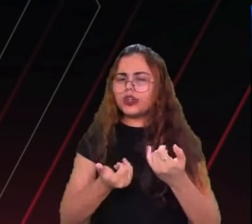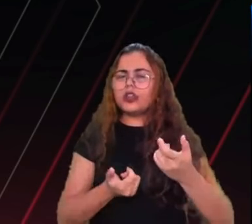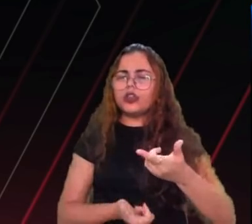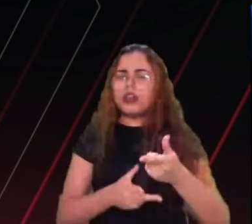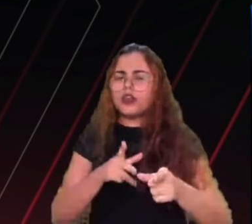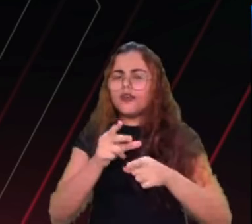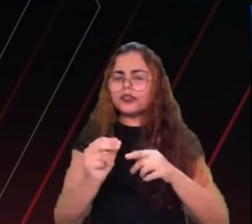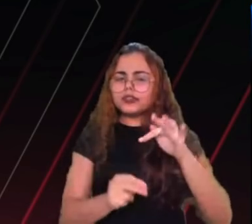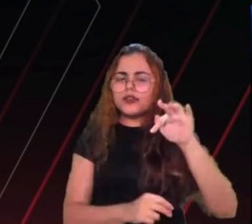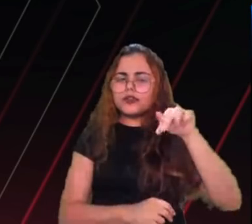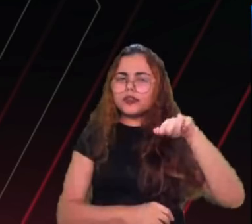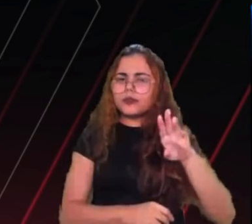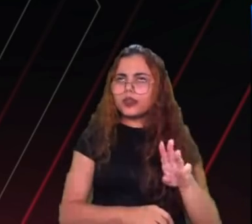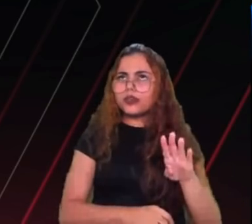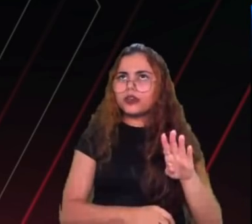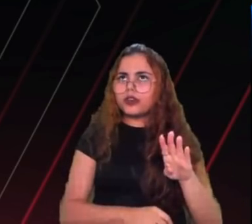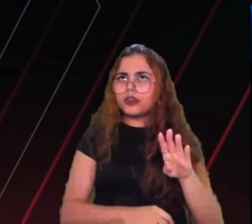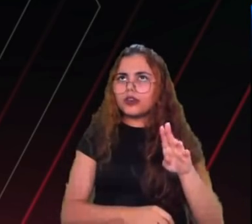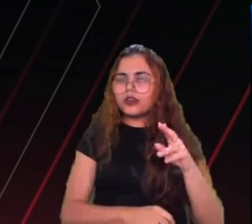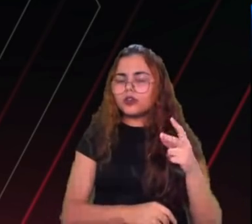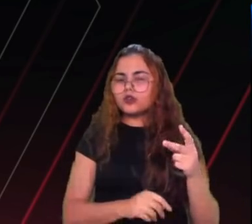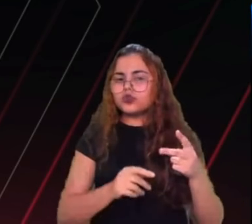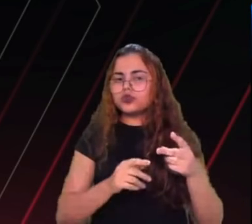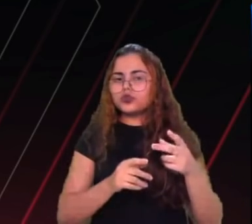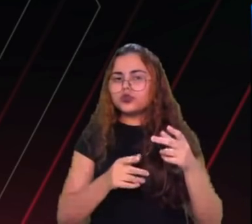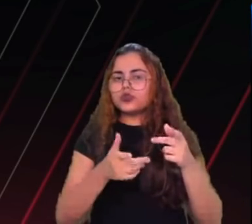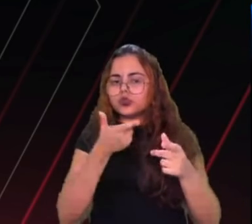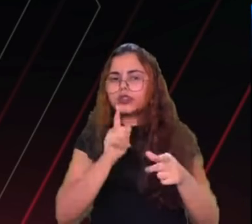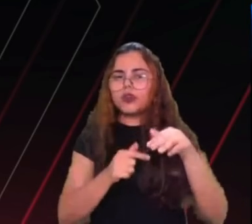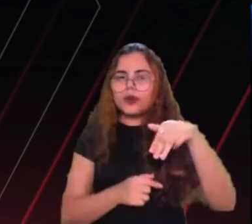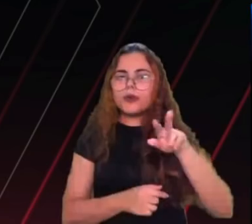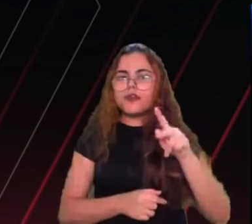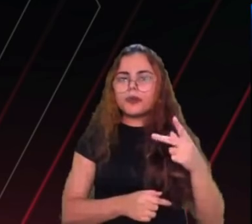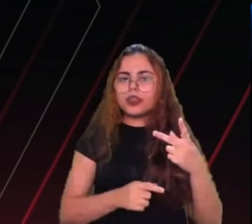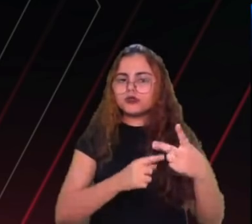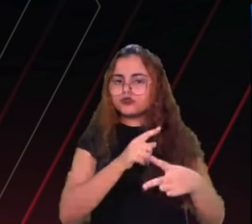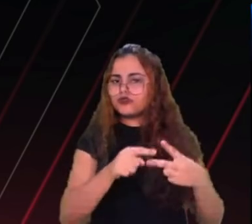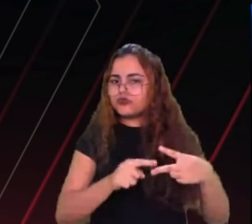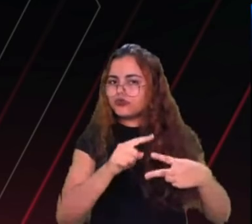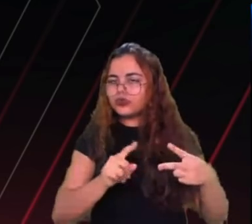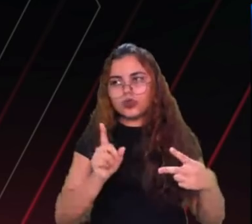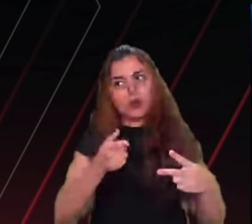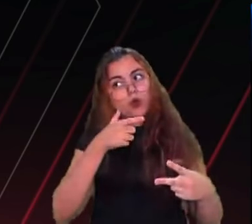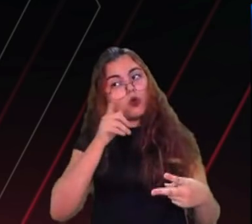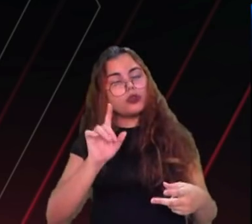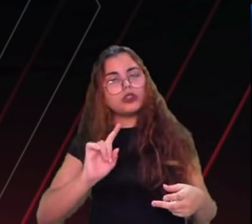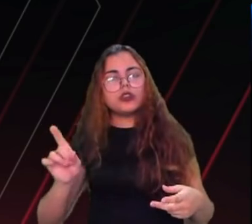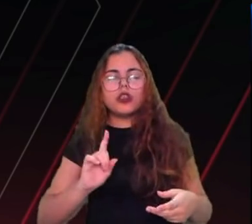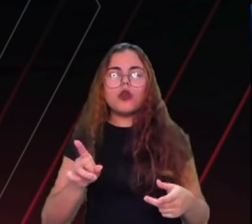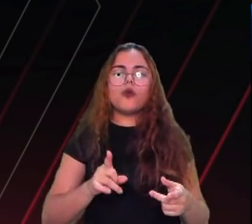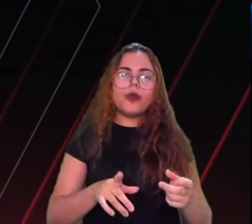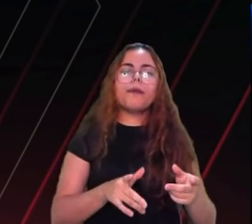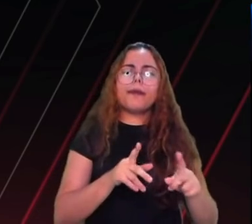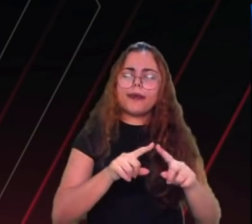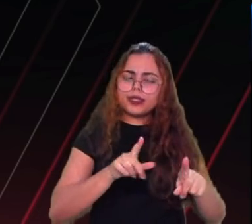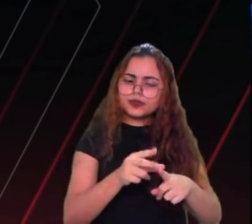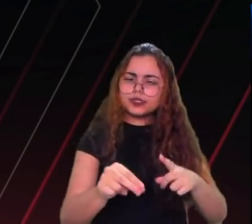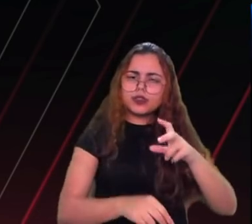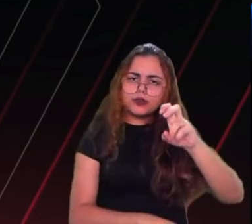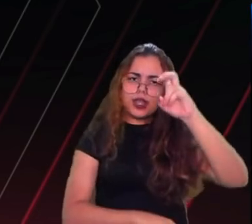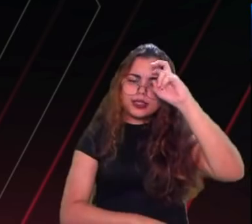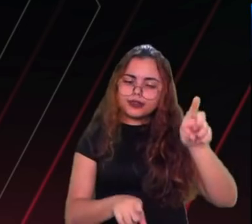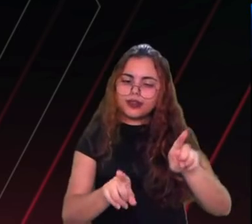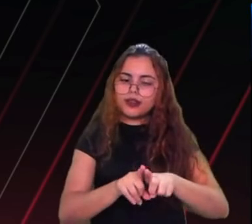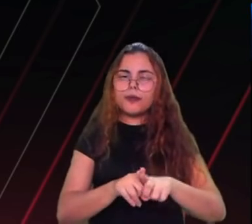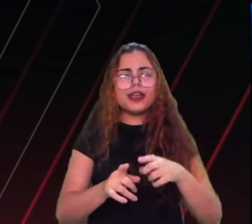ontem foi o Envy mas enfim merecia também aí brincadeira ganhou na quinta inclusive cara simplesmente jogou bem solou